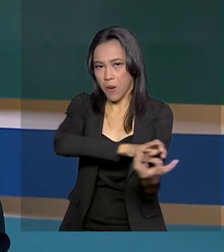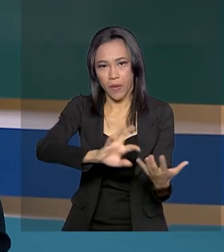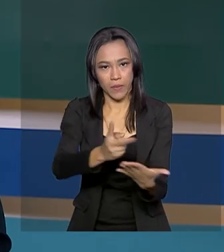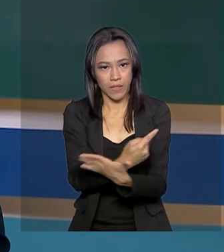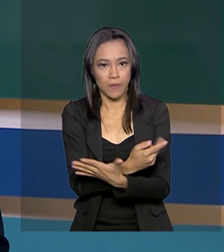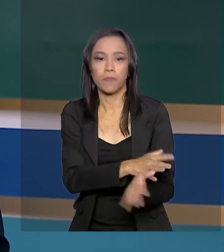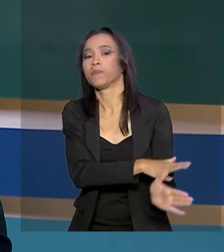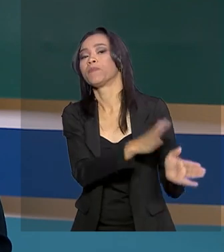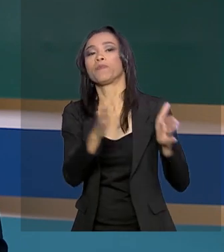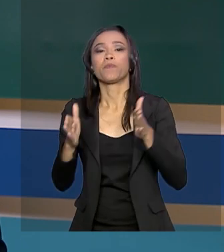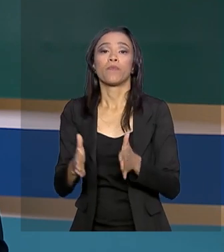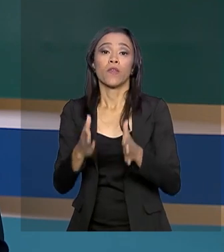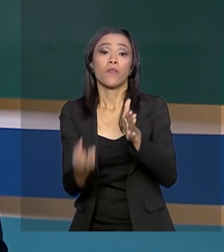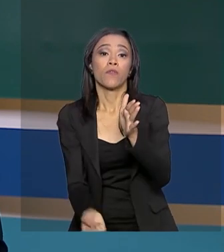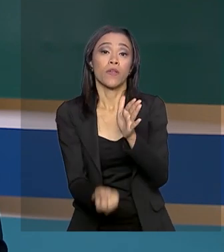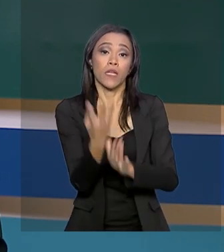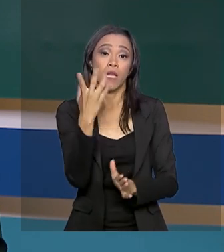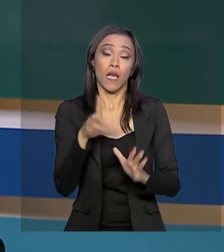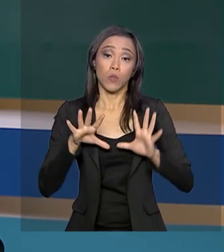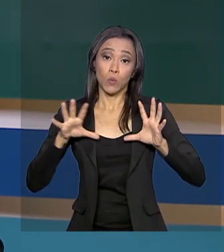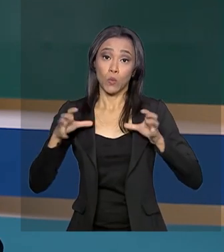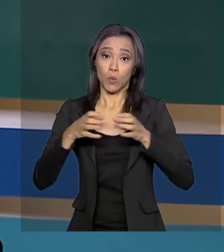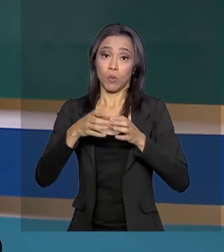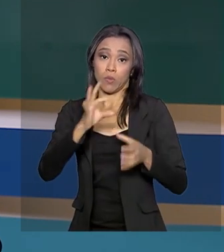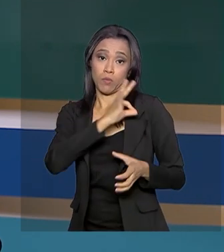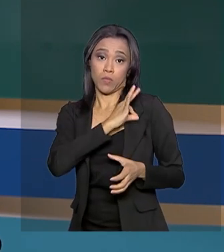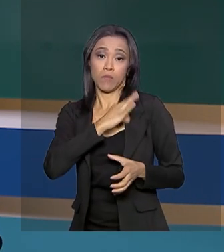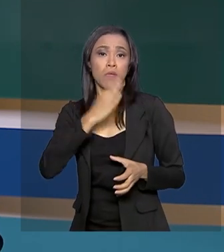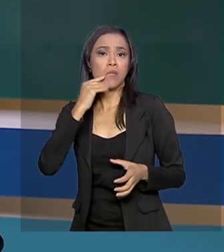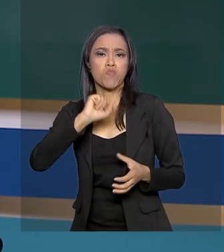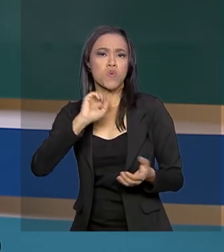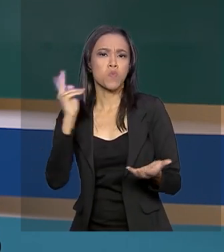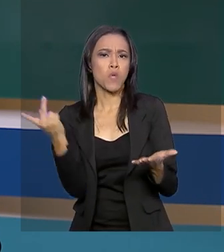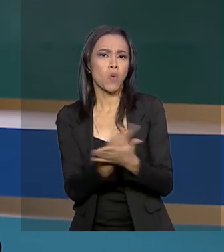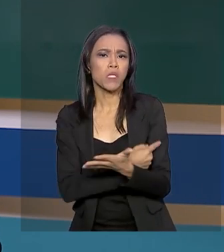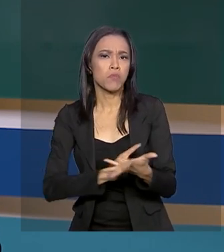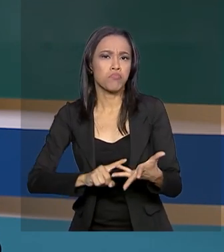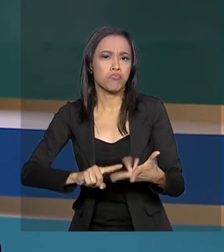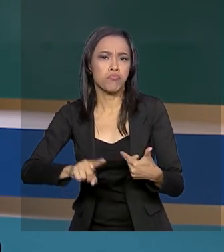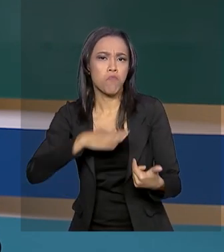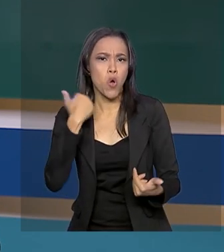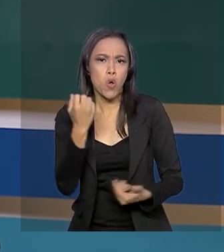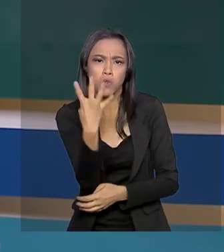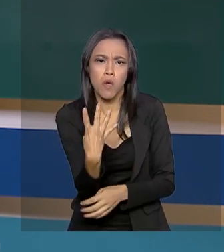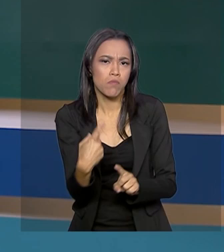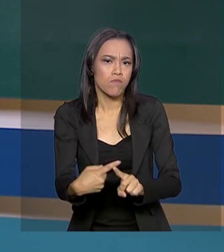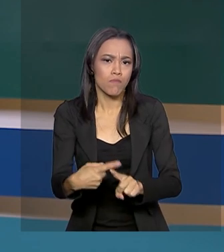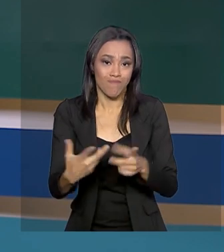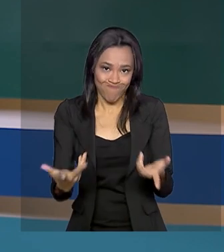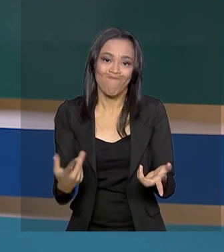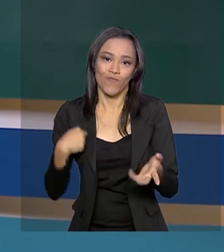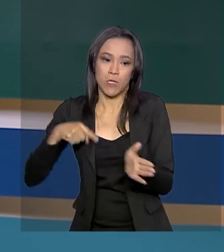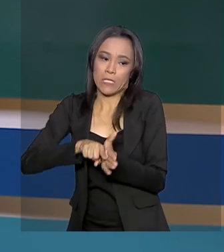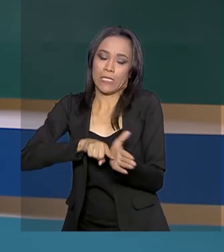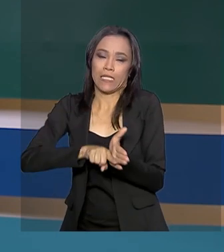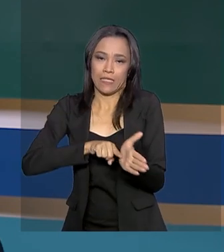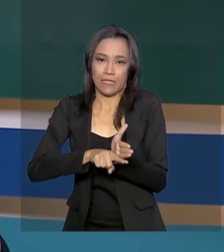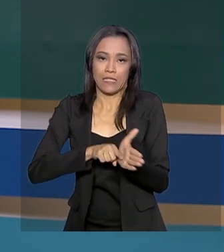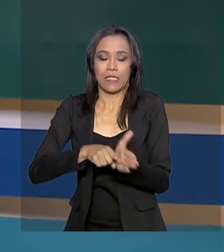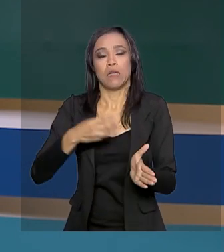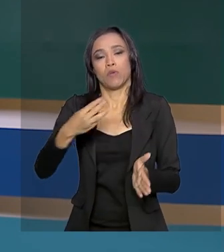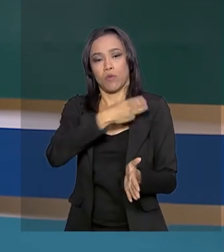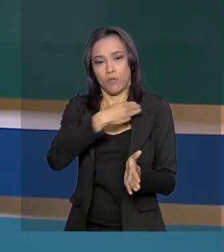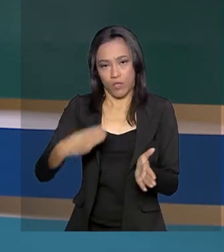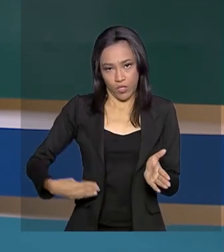Criado uma força-tarefa para investigar as circunstâncias das mortes, o ministro da Justiça e Segurança Pública, Sérgio Moro, disse que o